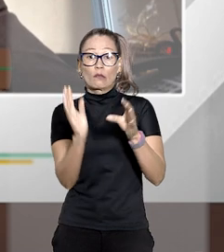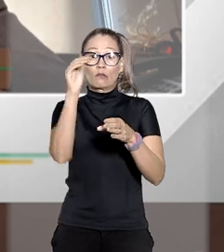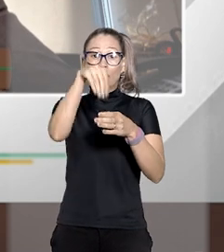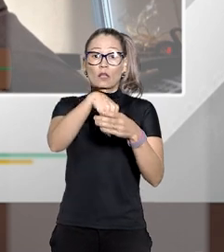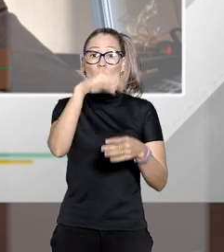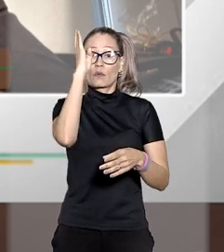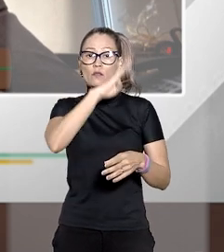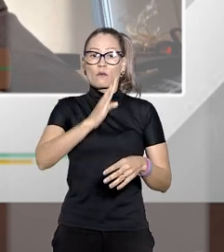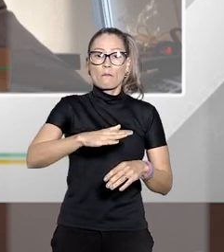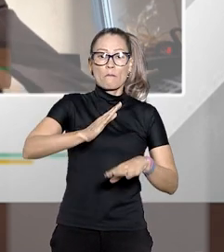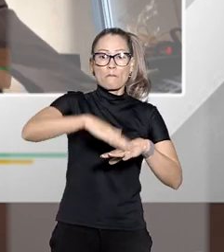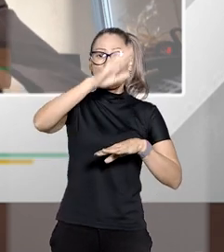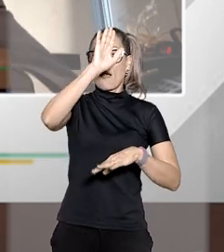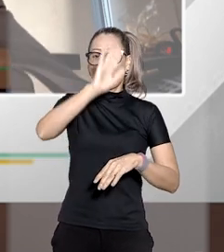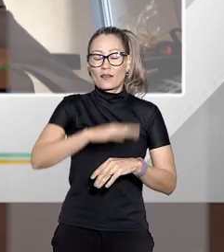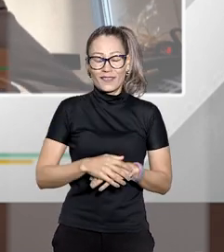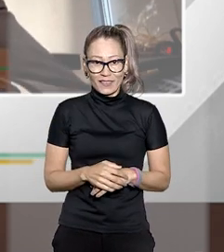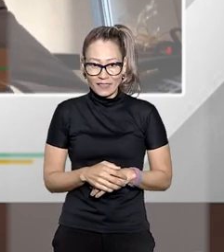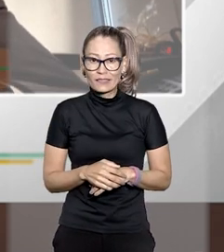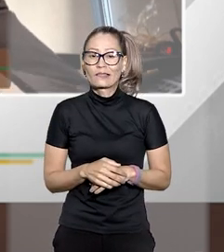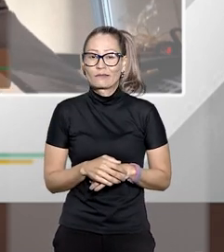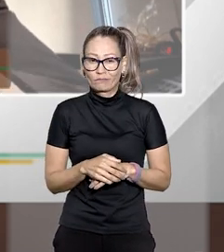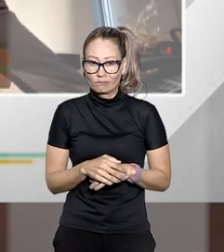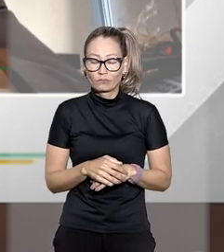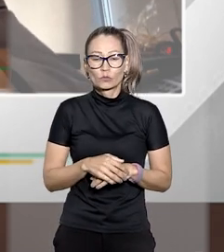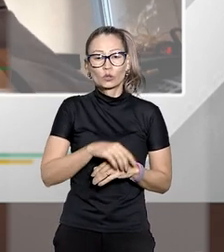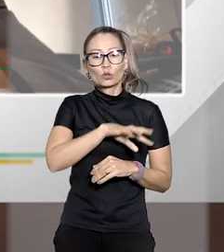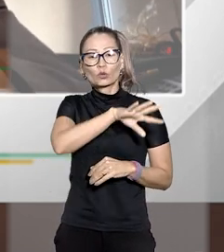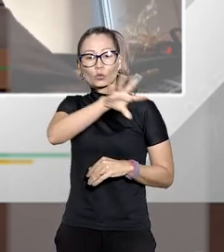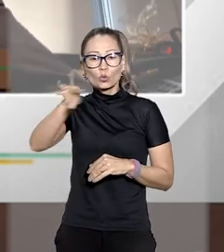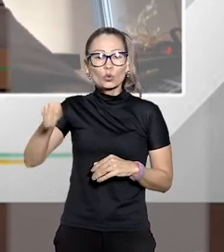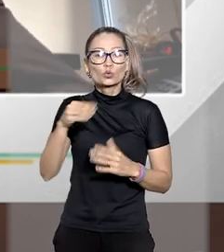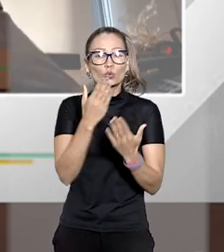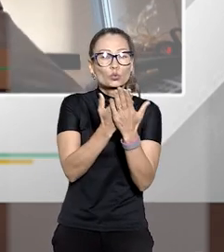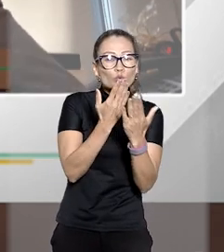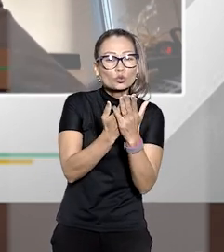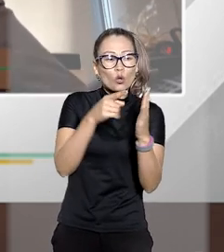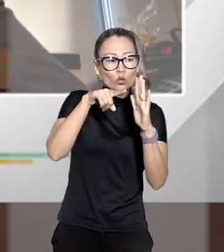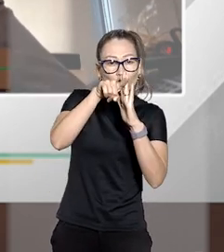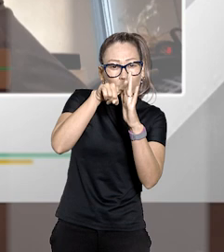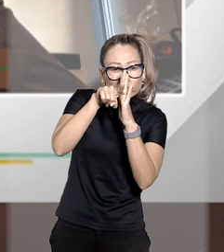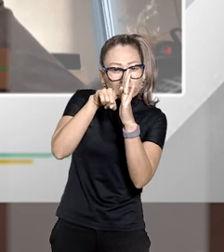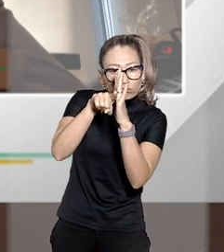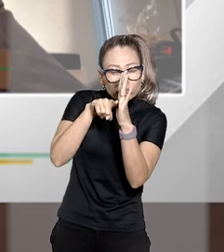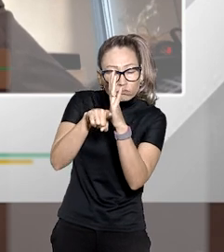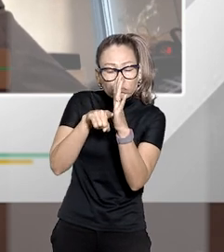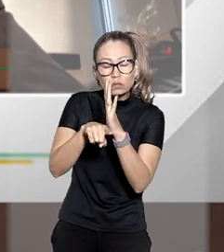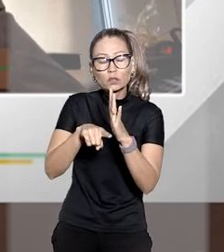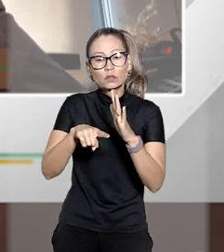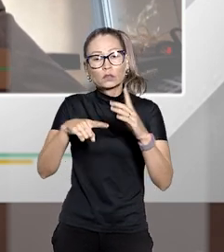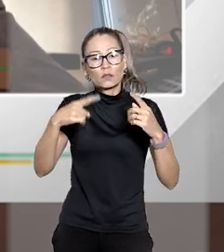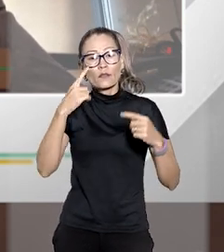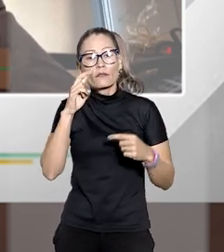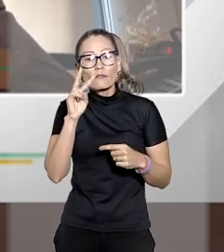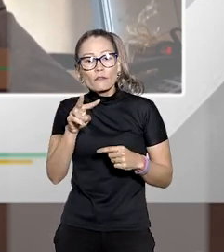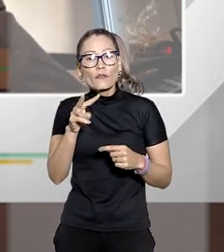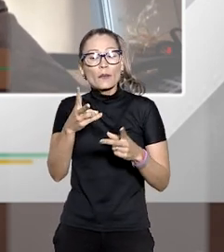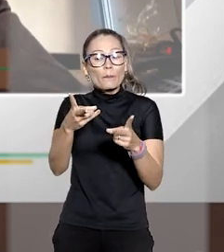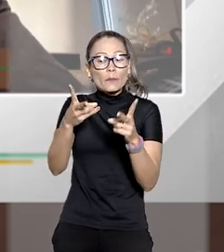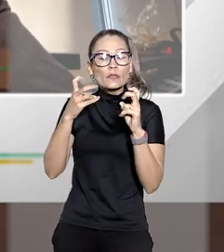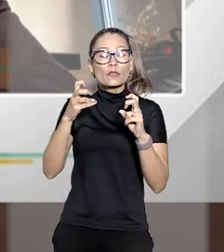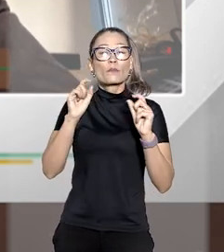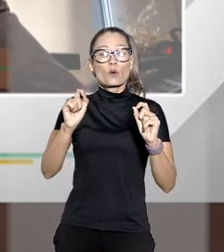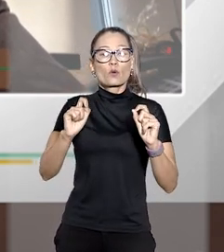brasileiro enfrenta então sem sombra de dúvida todos os estudiosos apontam que uma das formas de amenizar